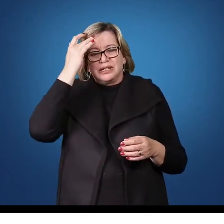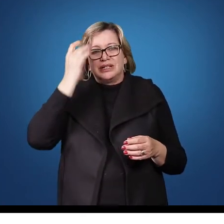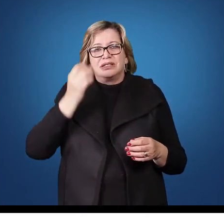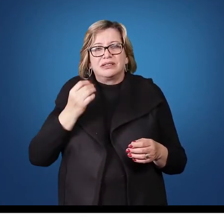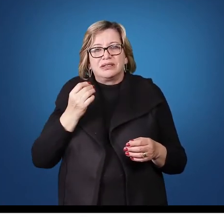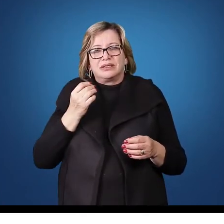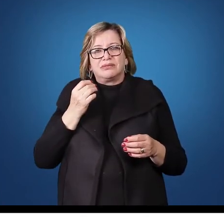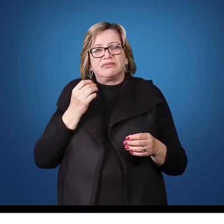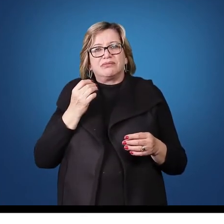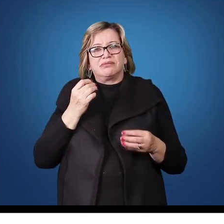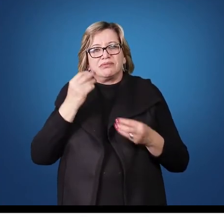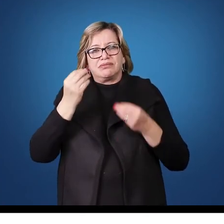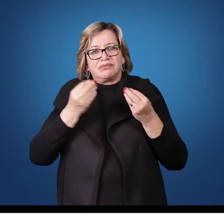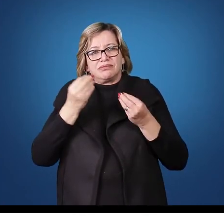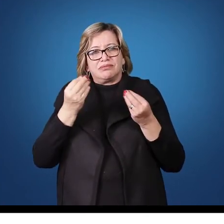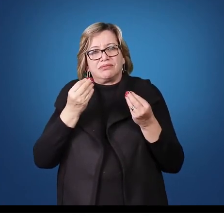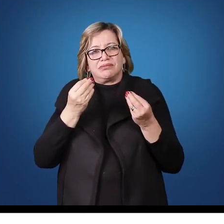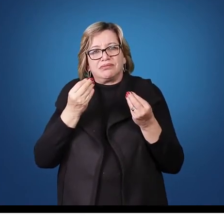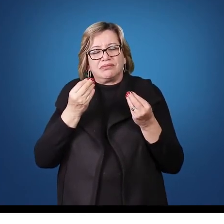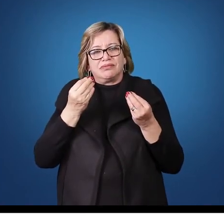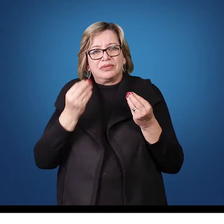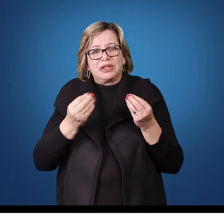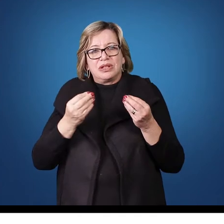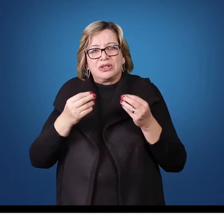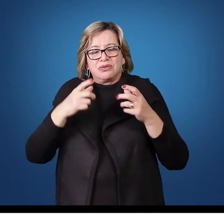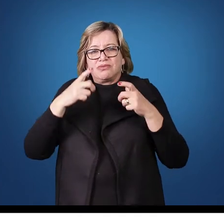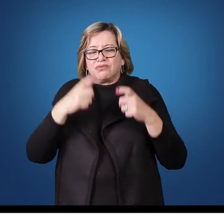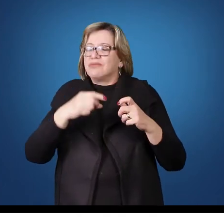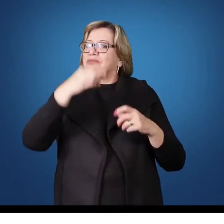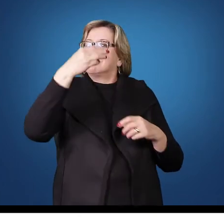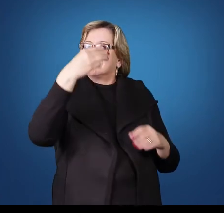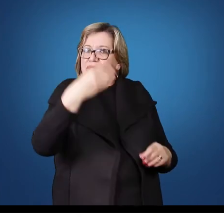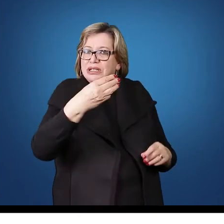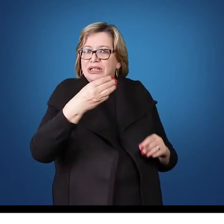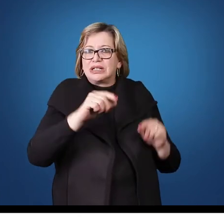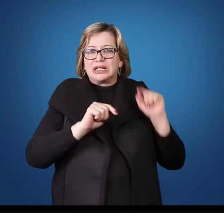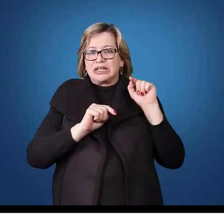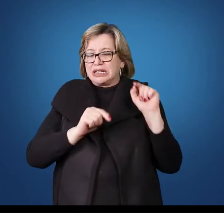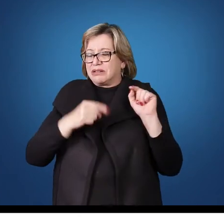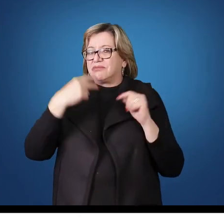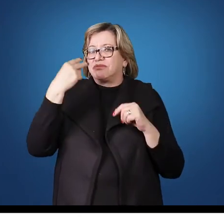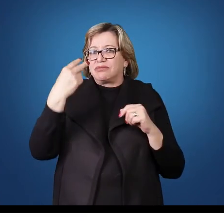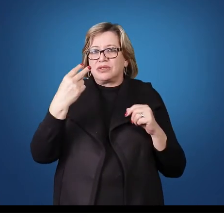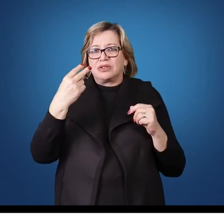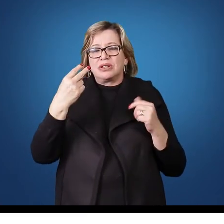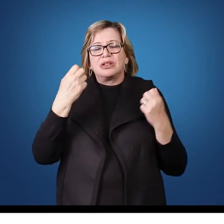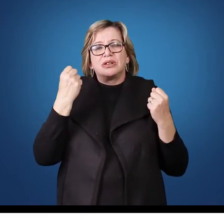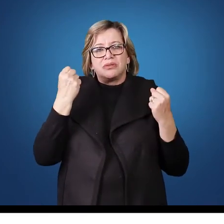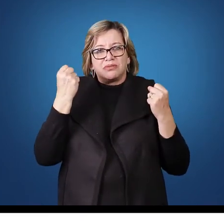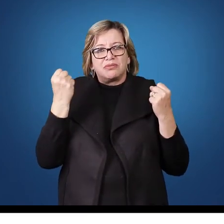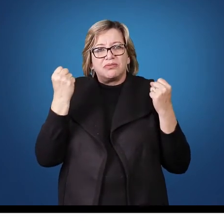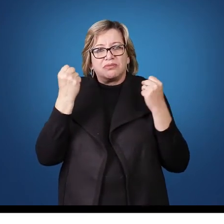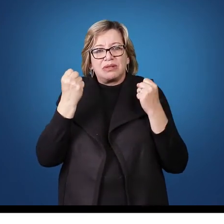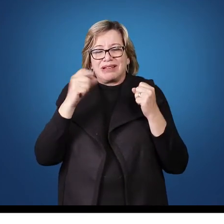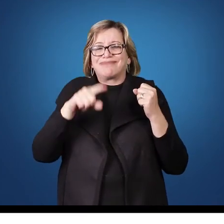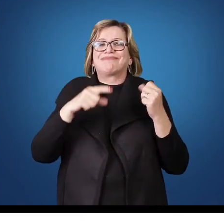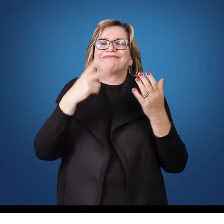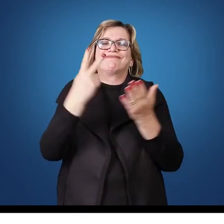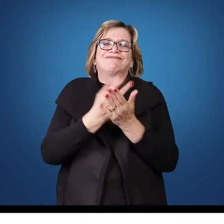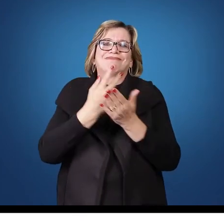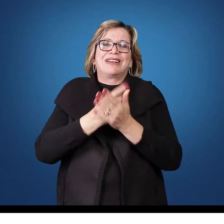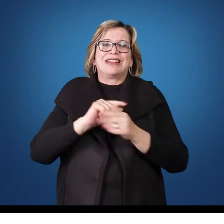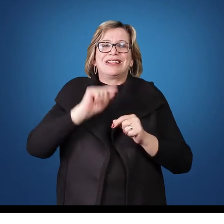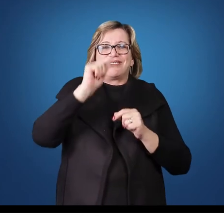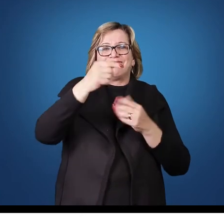numa posição 3 e ele esteja na posição 2, isso é ponto para o adversário quando